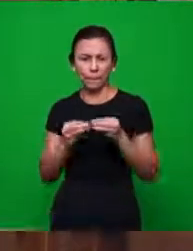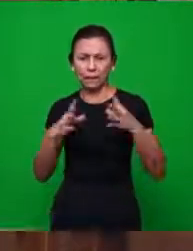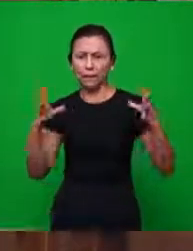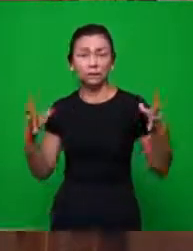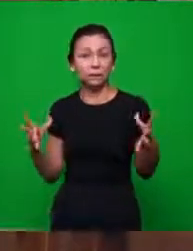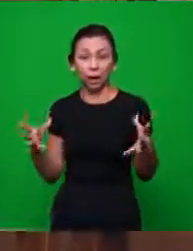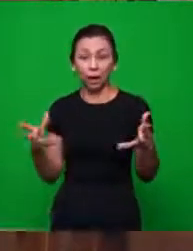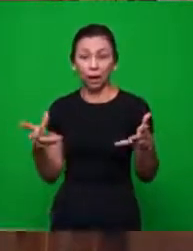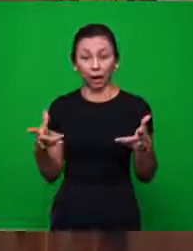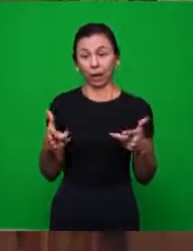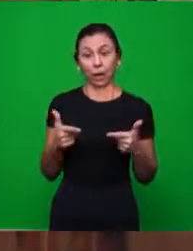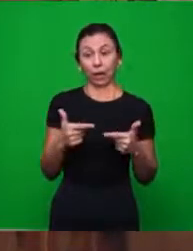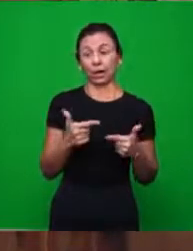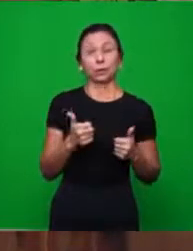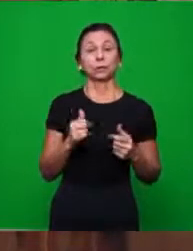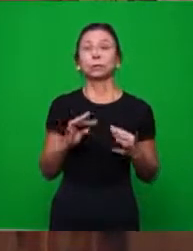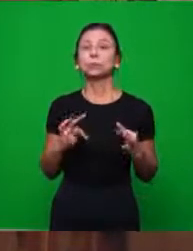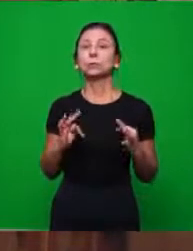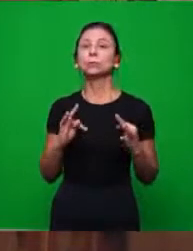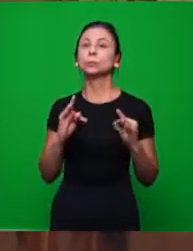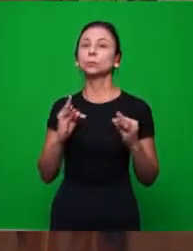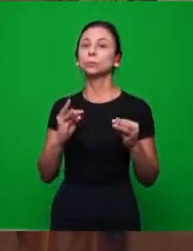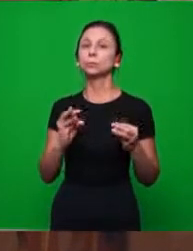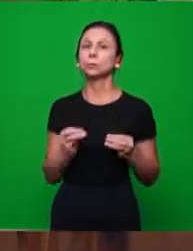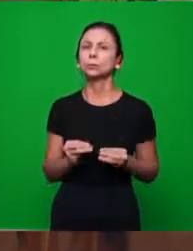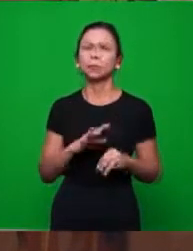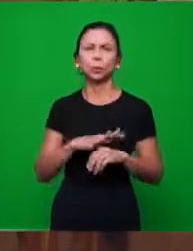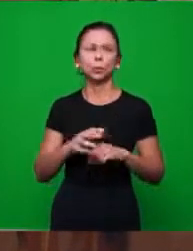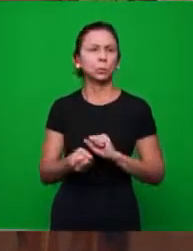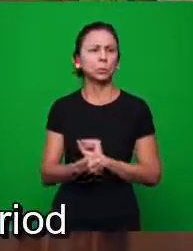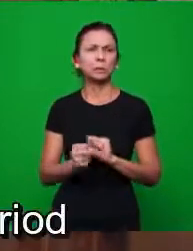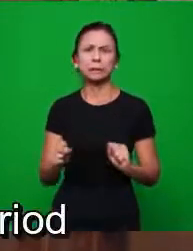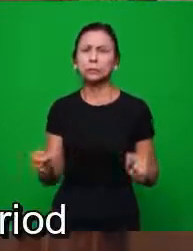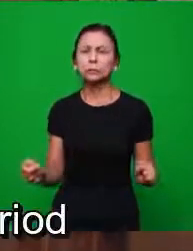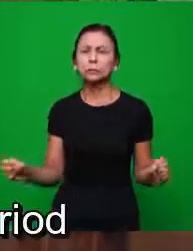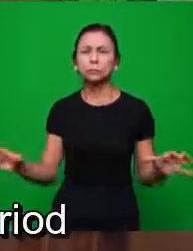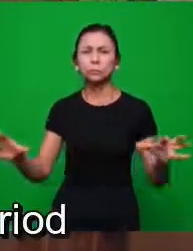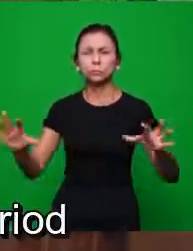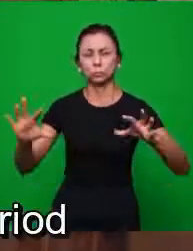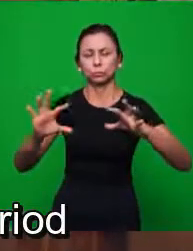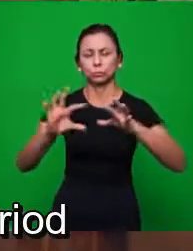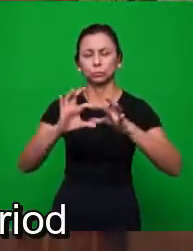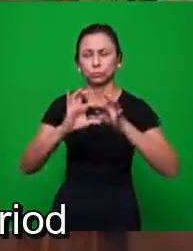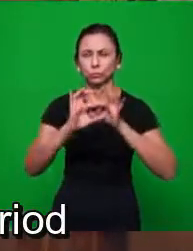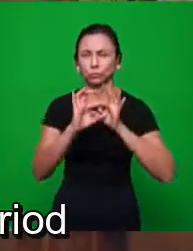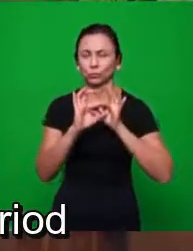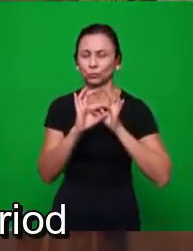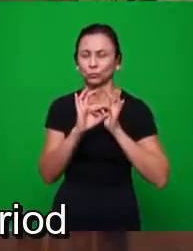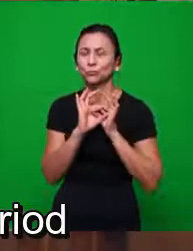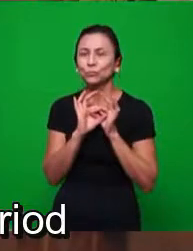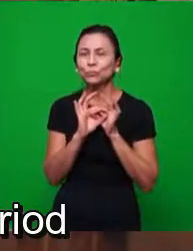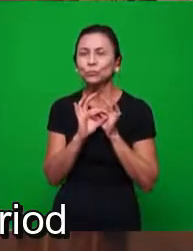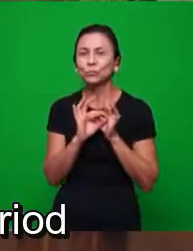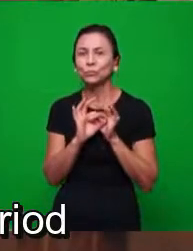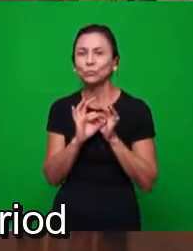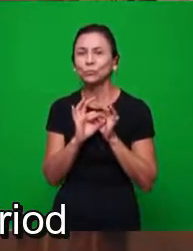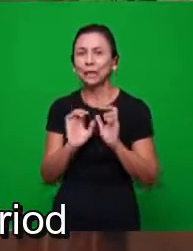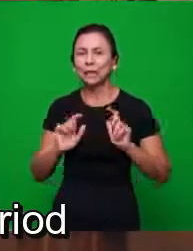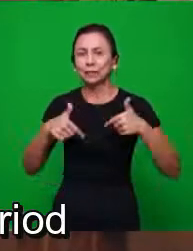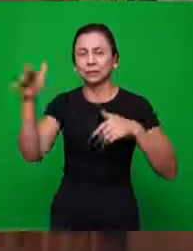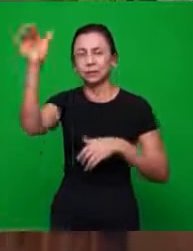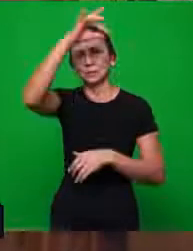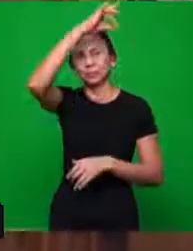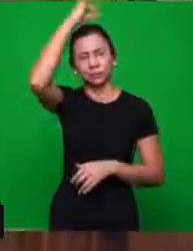maravilhas, tudo porque era uma operação conjunta de todas as ênfases do Espírito Santo